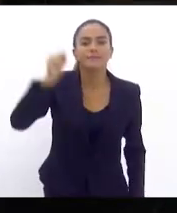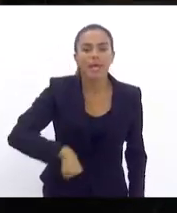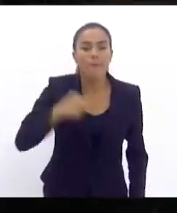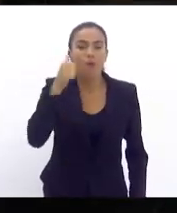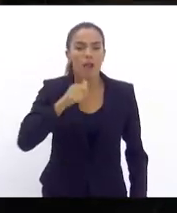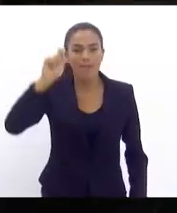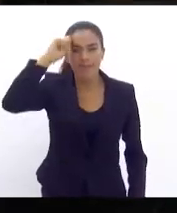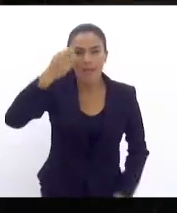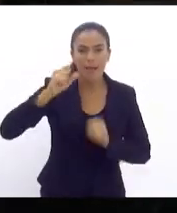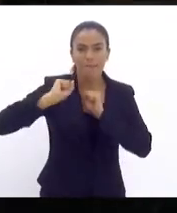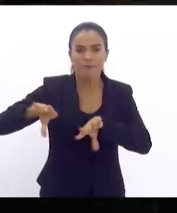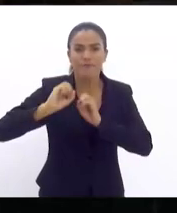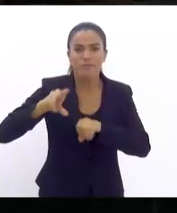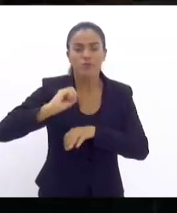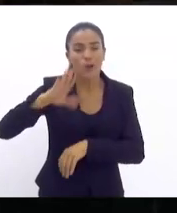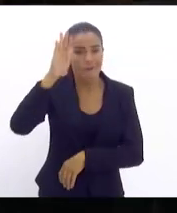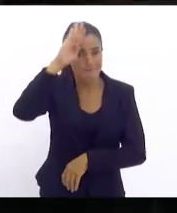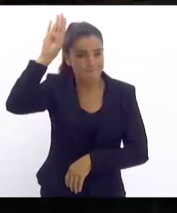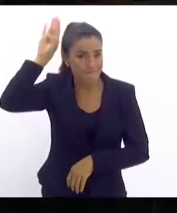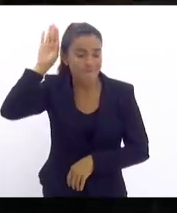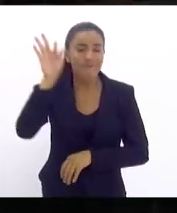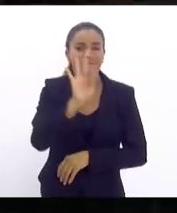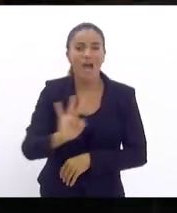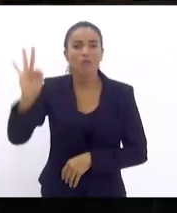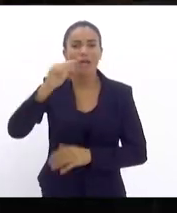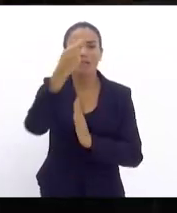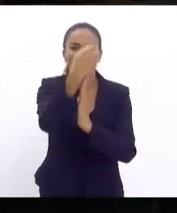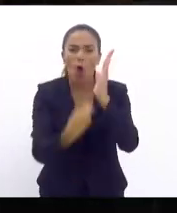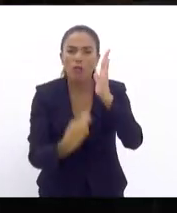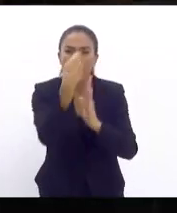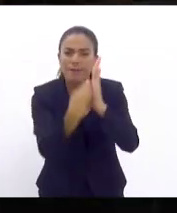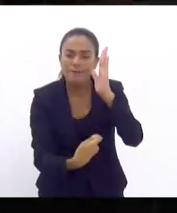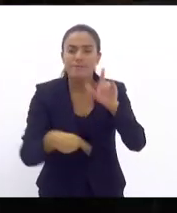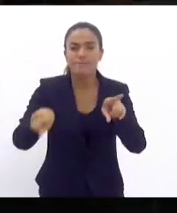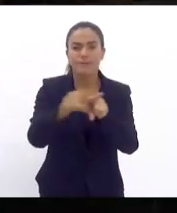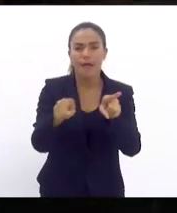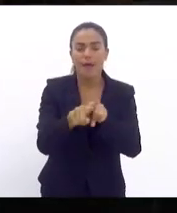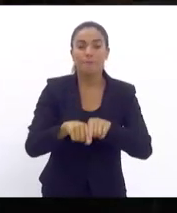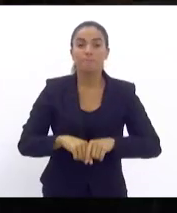negra, professora universitária, doutora, roteirista, mas,